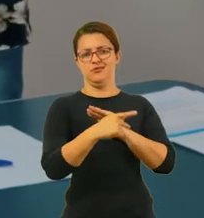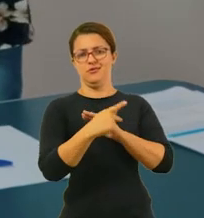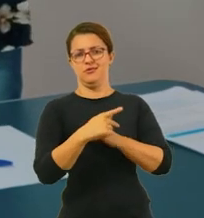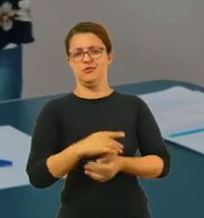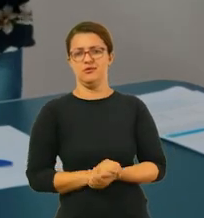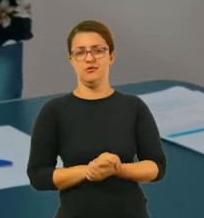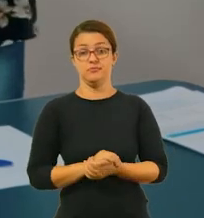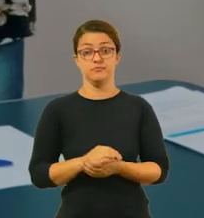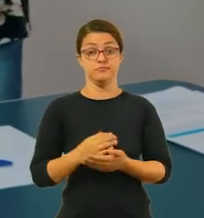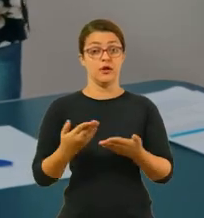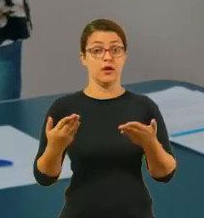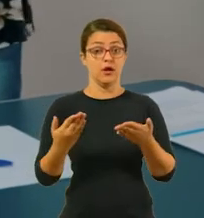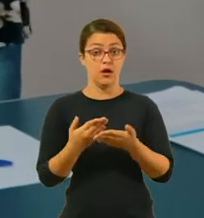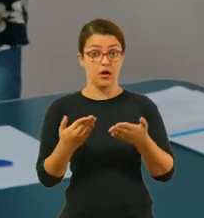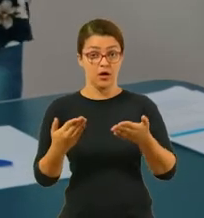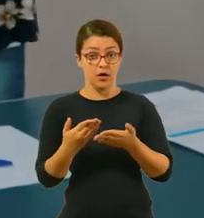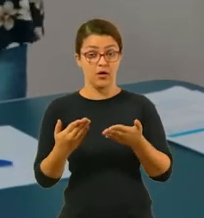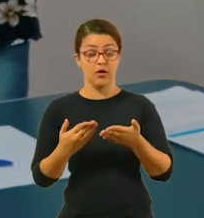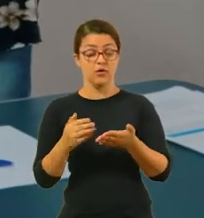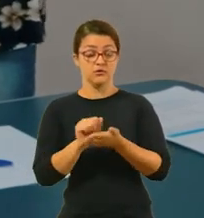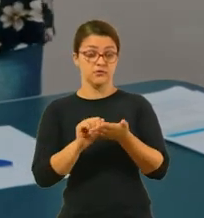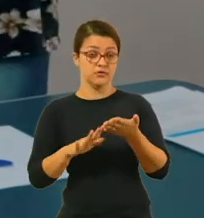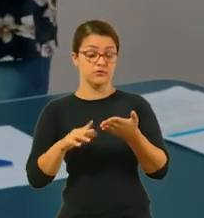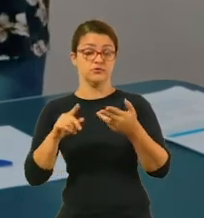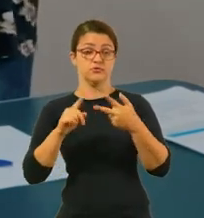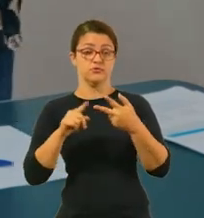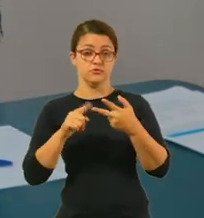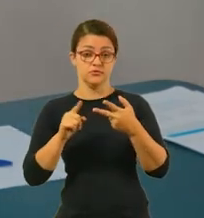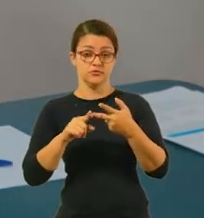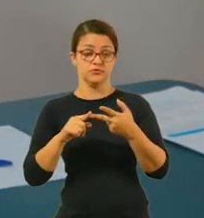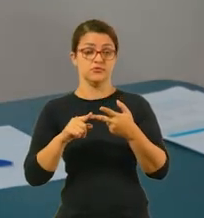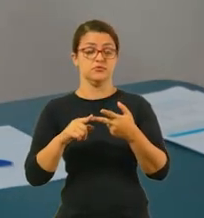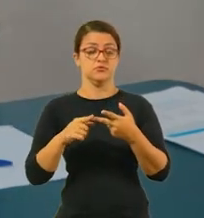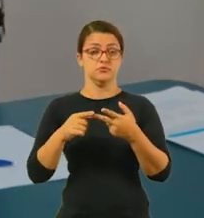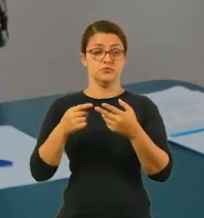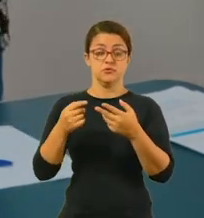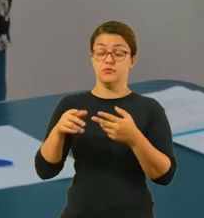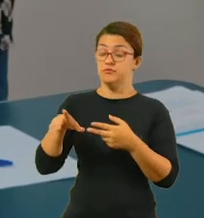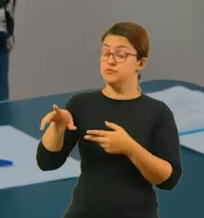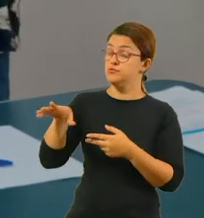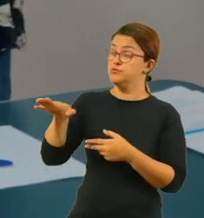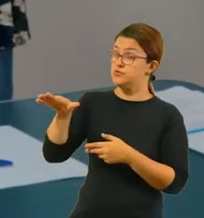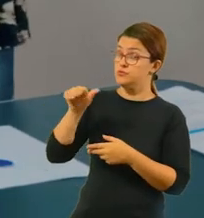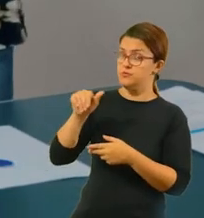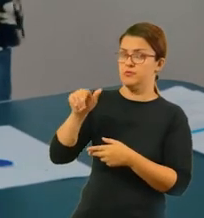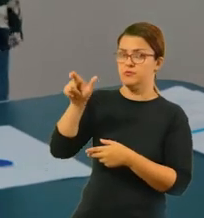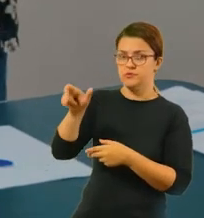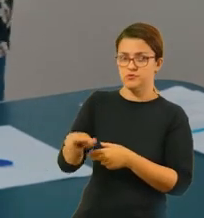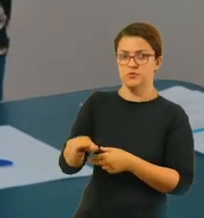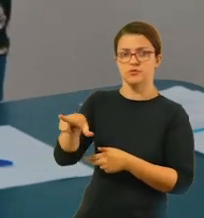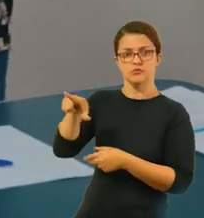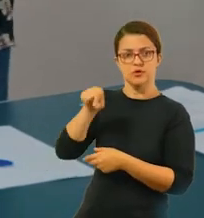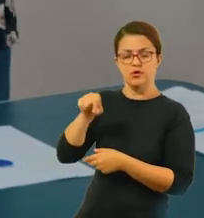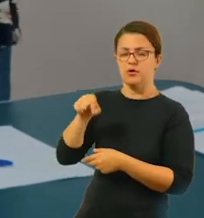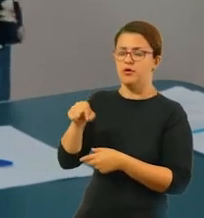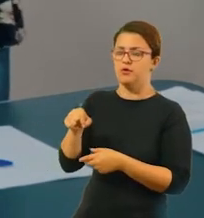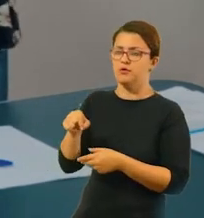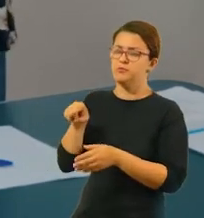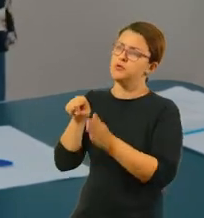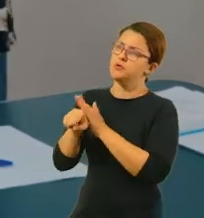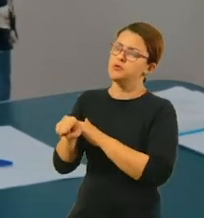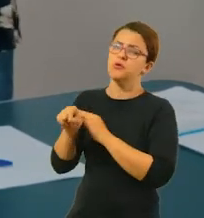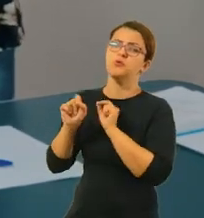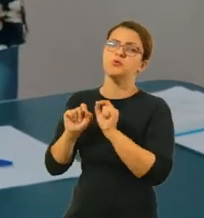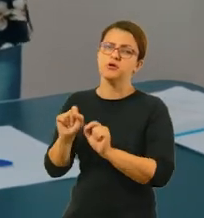vai ser a vez de vocês fazerem um relato sobre uma festa junina. Vão escolher uma pessoa de casa e vão entrevistar, relatando tudo o que ela